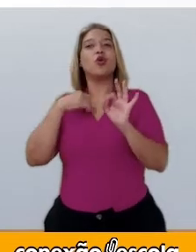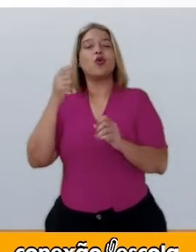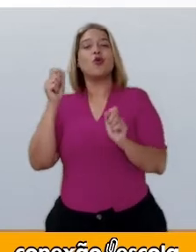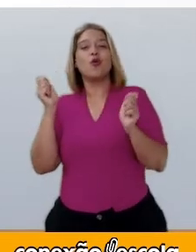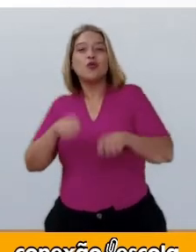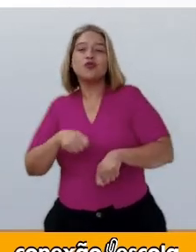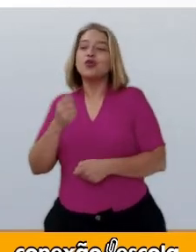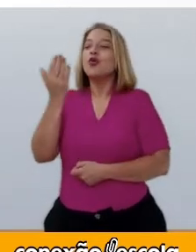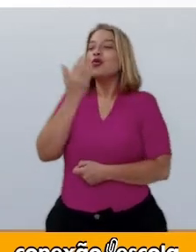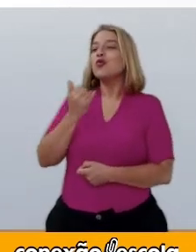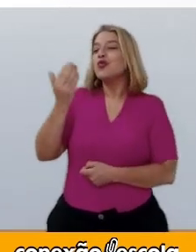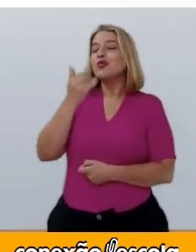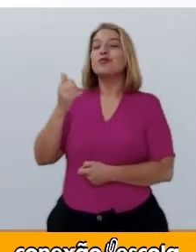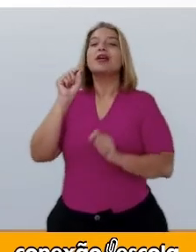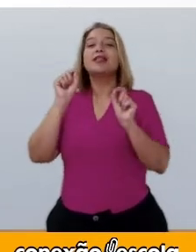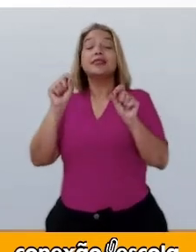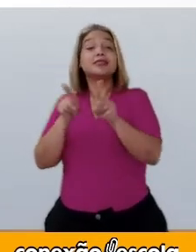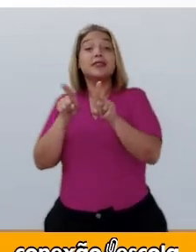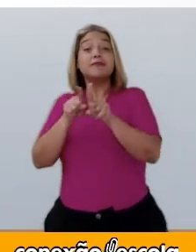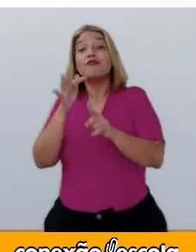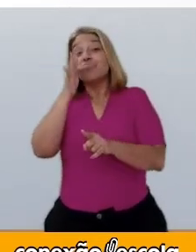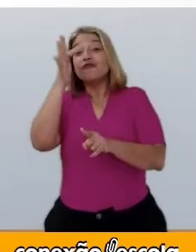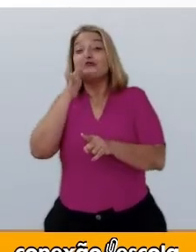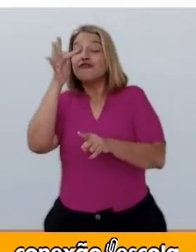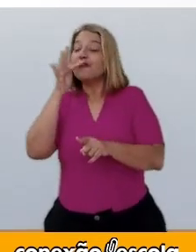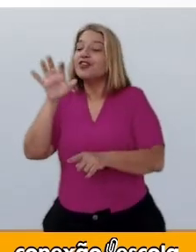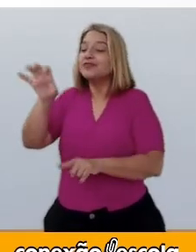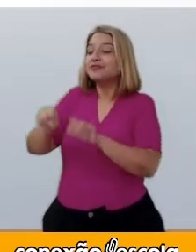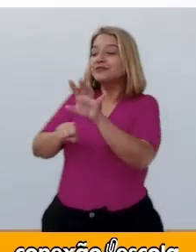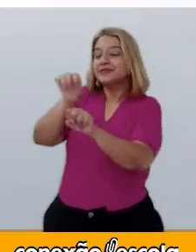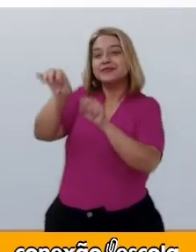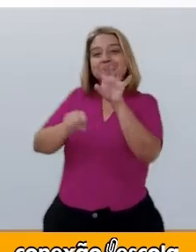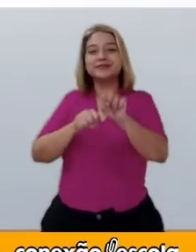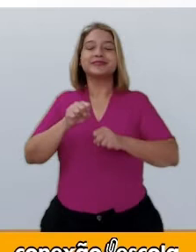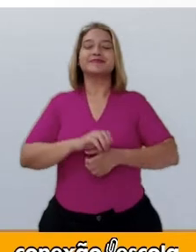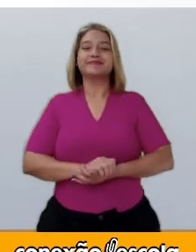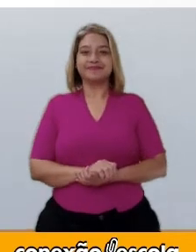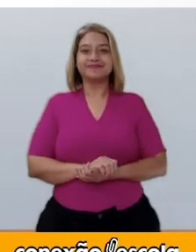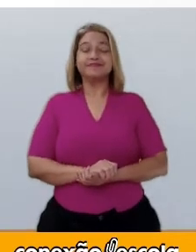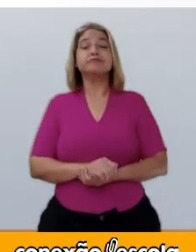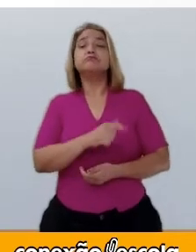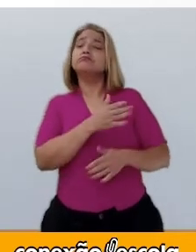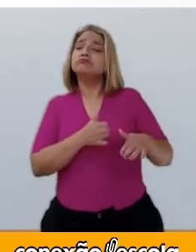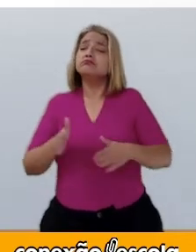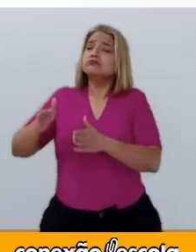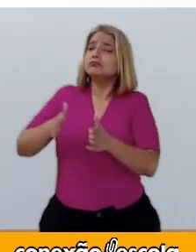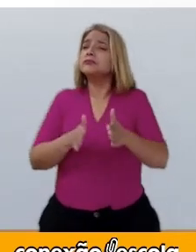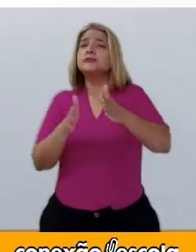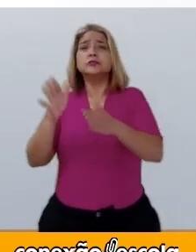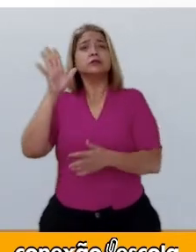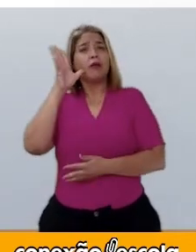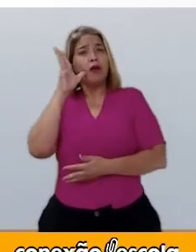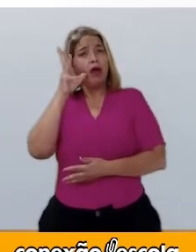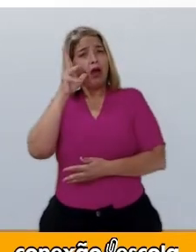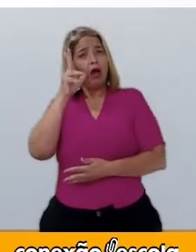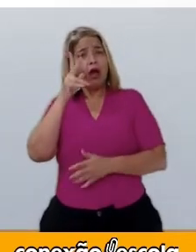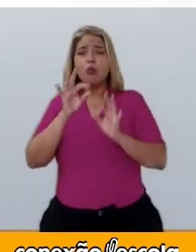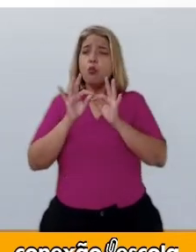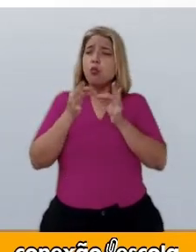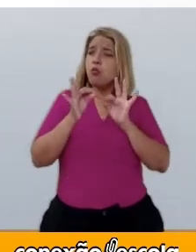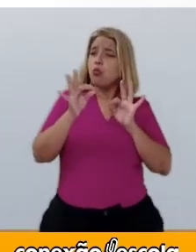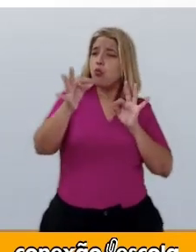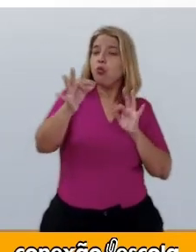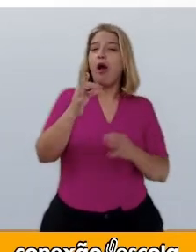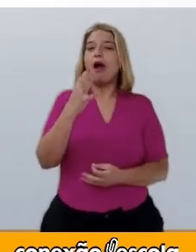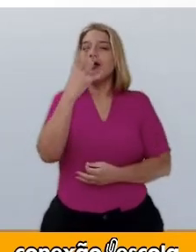flores para ela. Mas o caminho das flores era longo. O lobo, por sua vez,